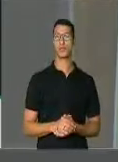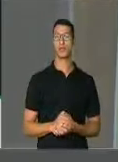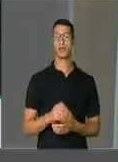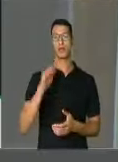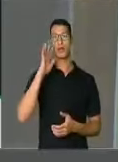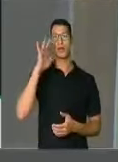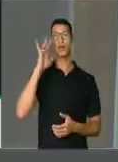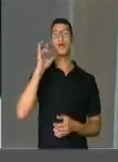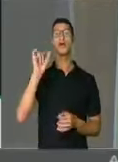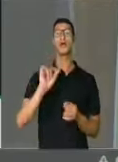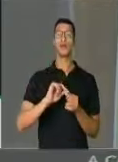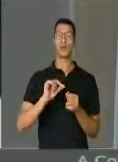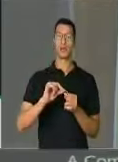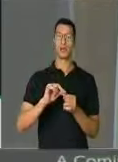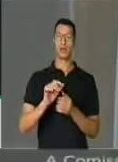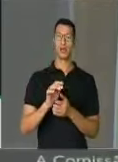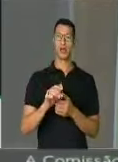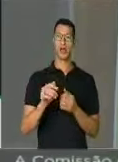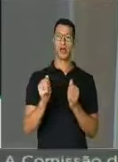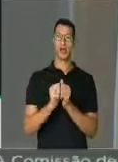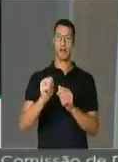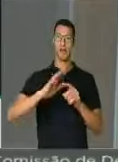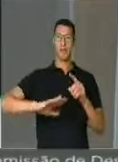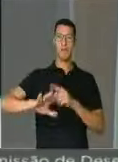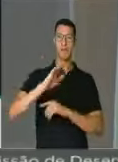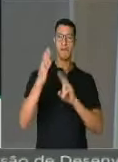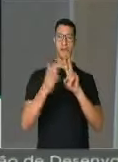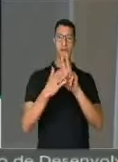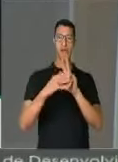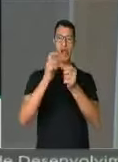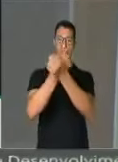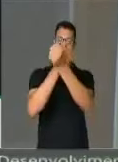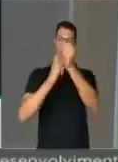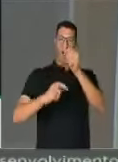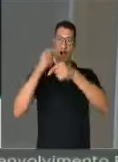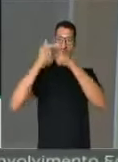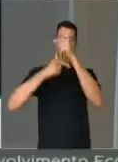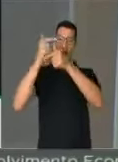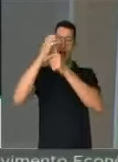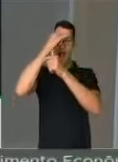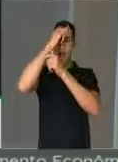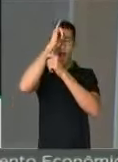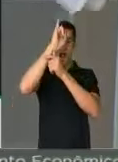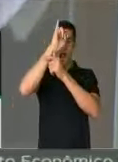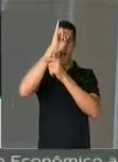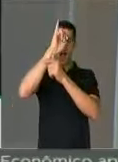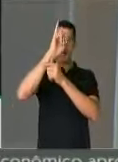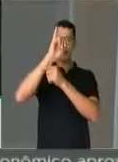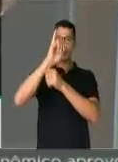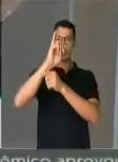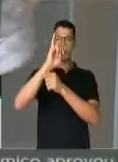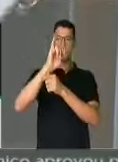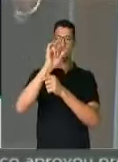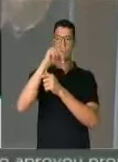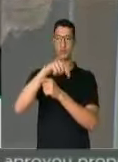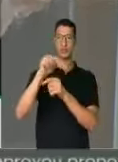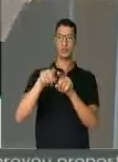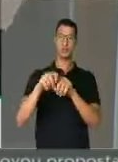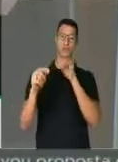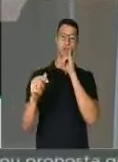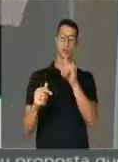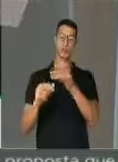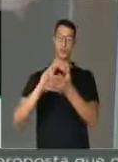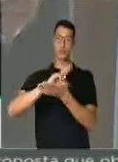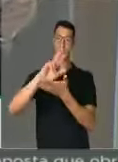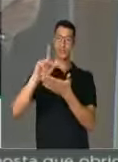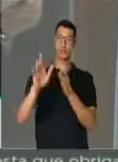Imagina o que se faz com a comunidade indígena, quilombola, com os trabalhadores rurais. E aqui citam